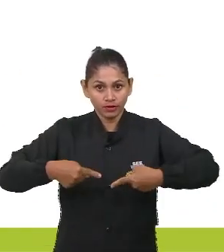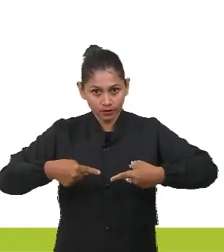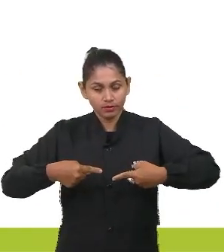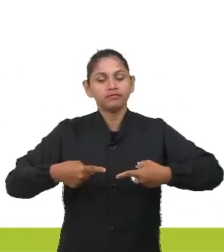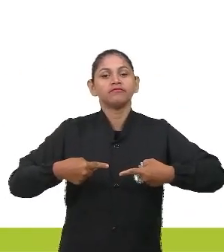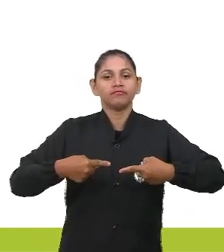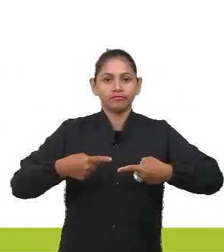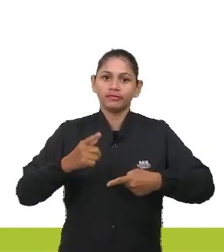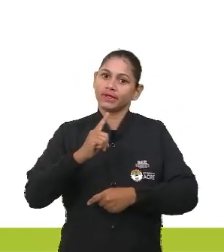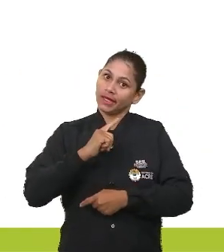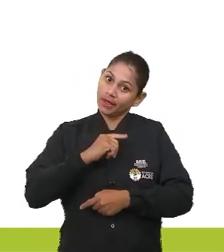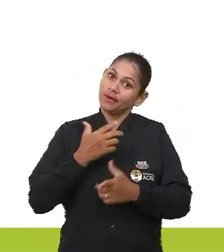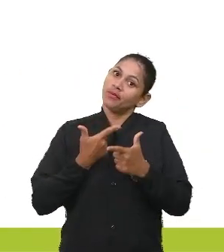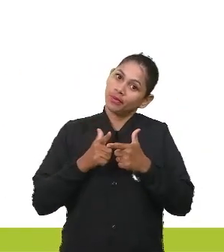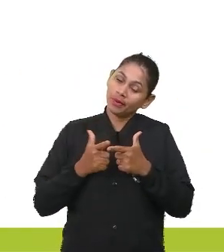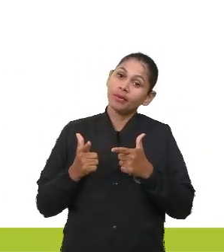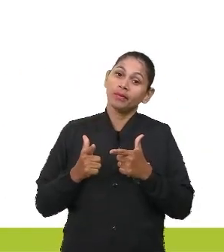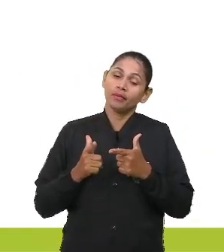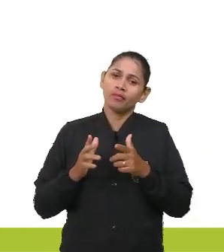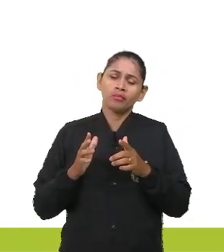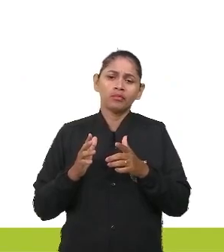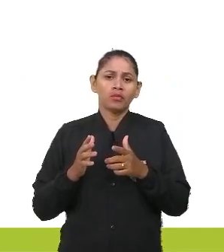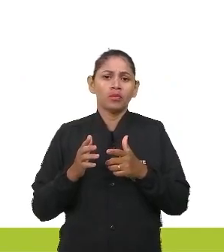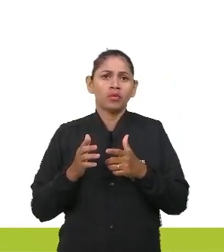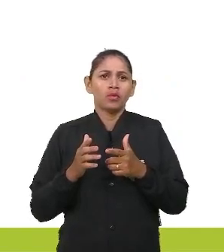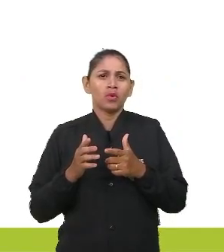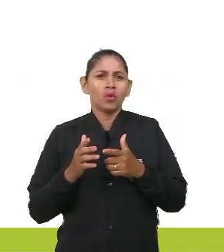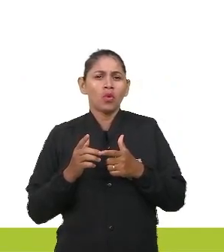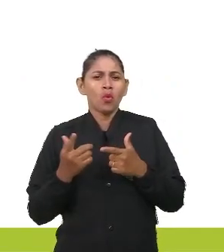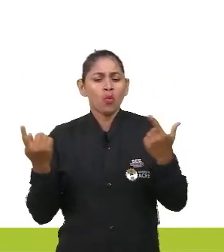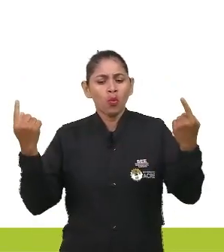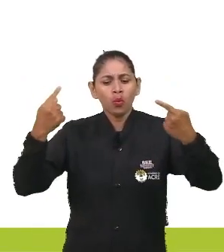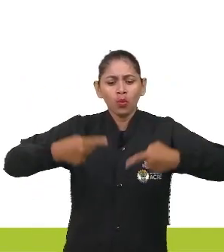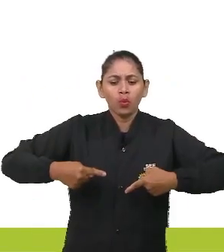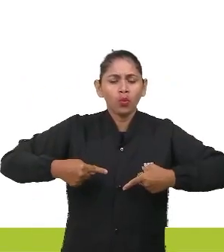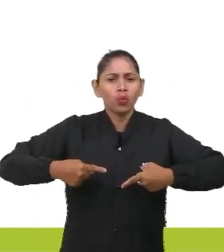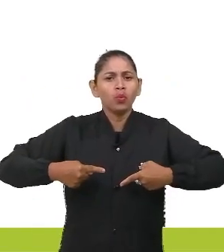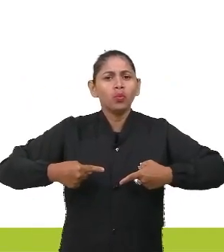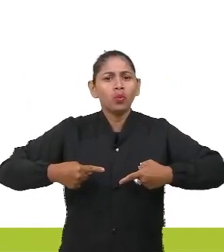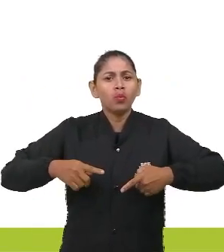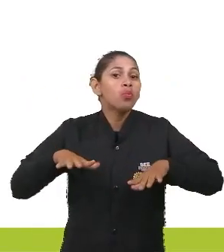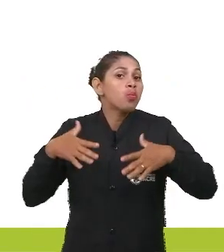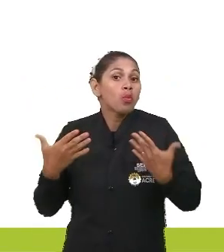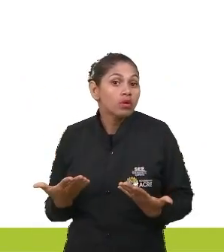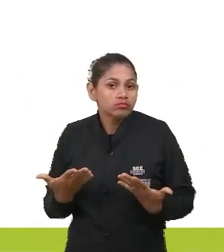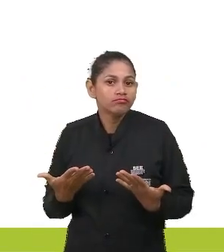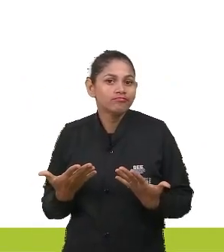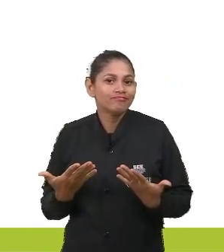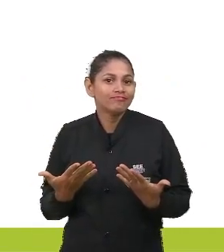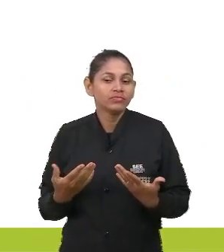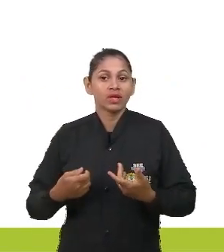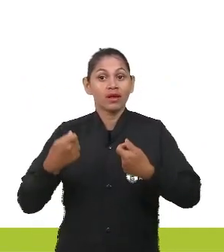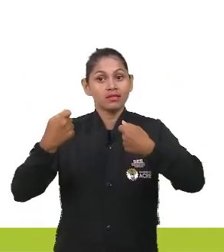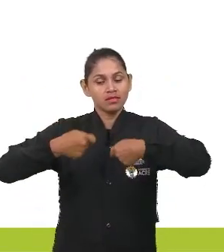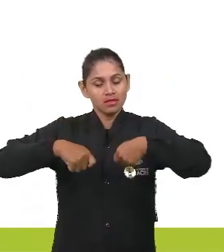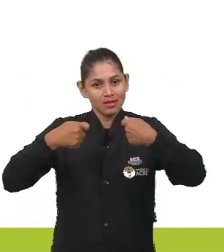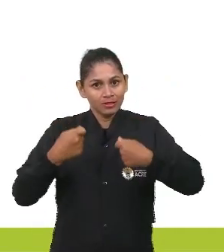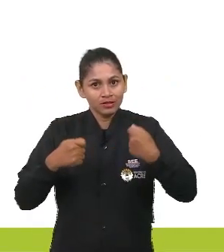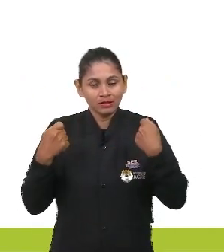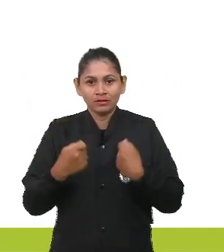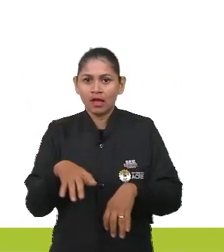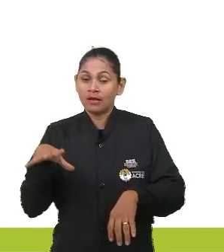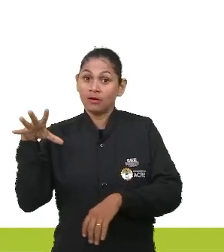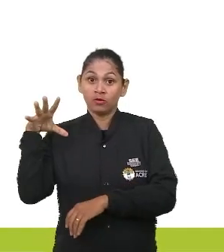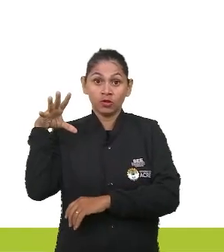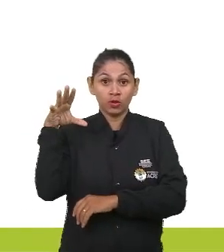tem um problema. Qual que é o desafio deste tema? A necessidade ou a urgência de